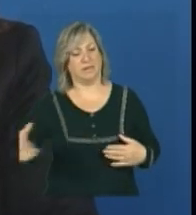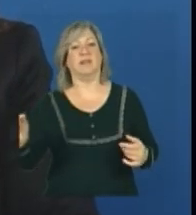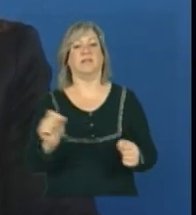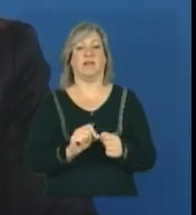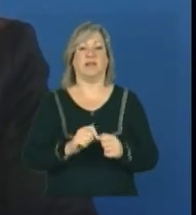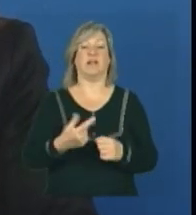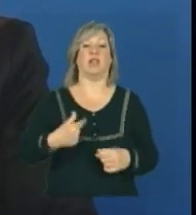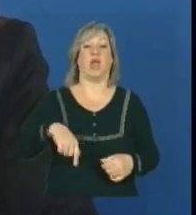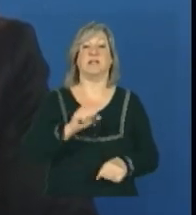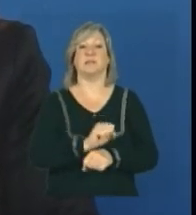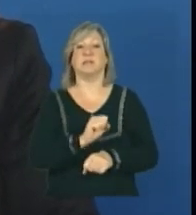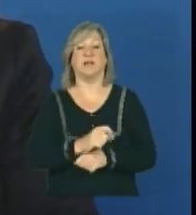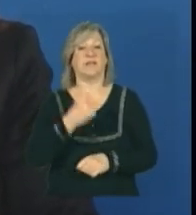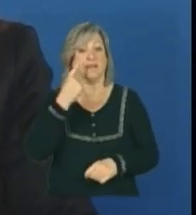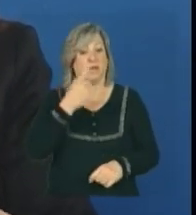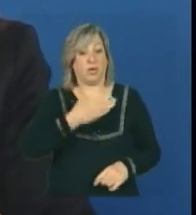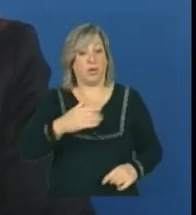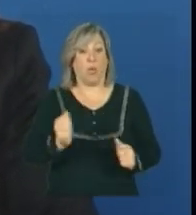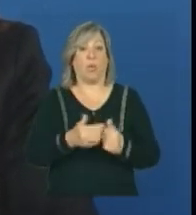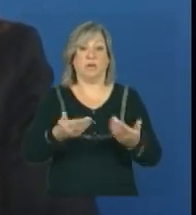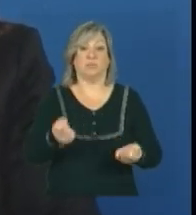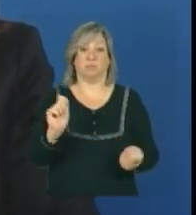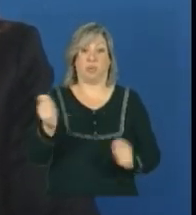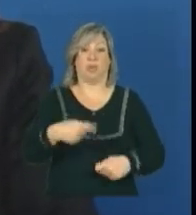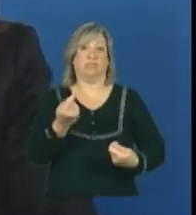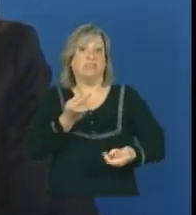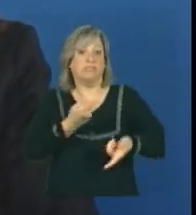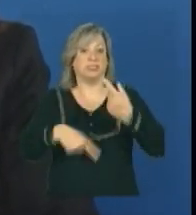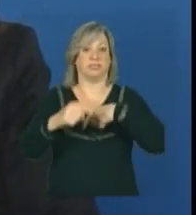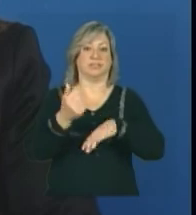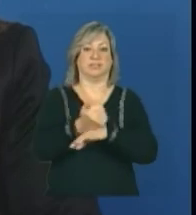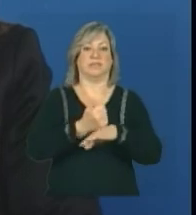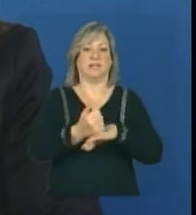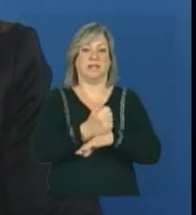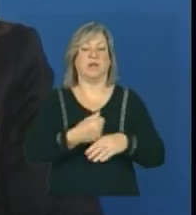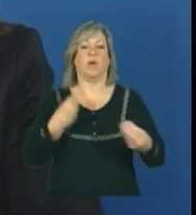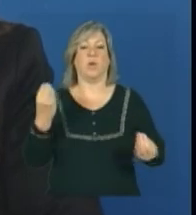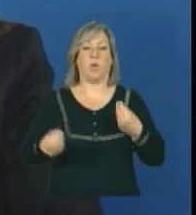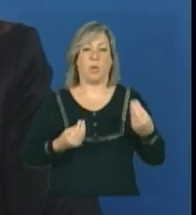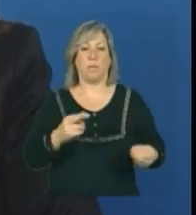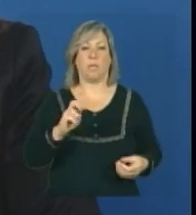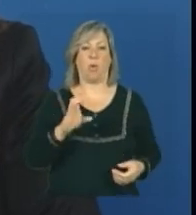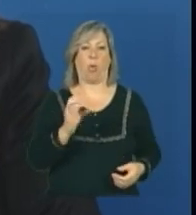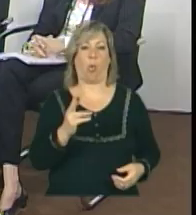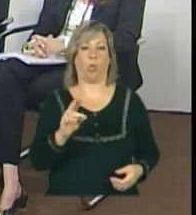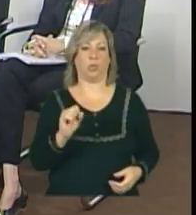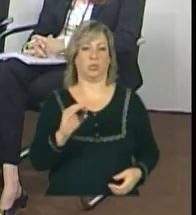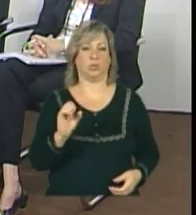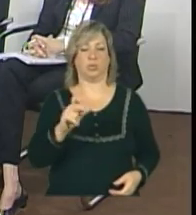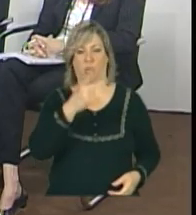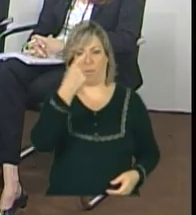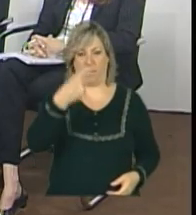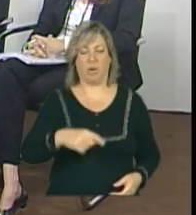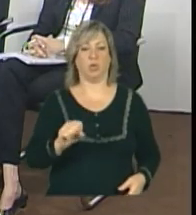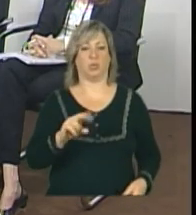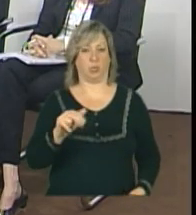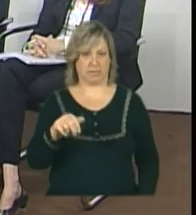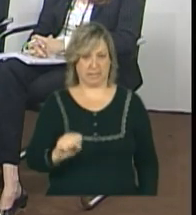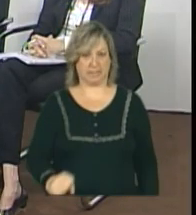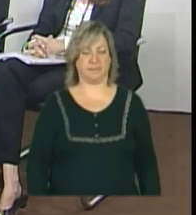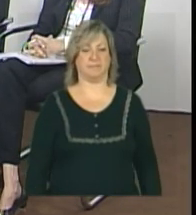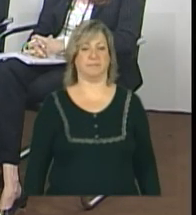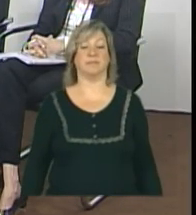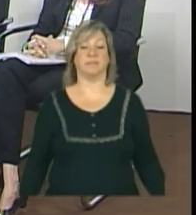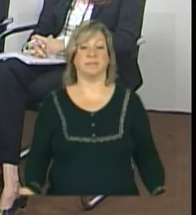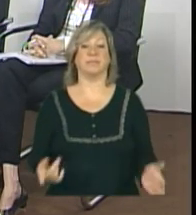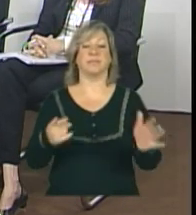nossa expectativa é com isso a gente dê um salto no indicador de recursos humanos do SUAS. Bom, essa pergunta veio para